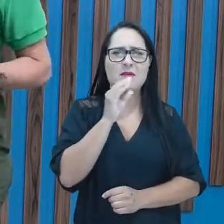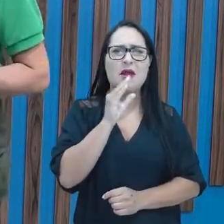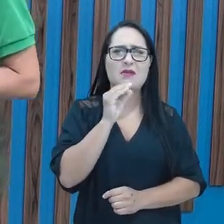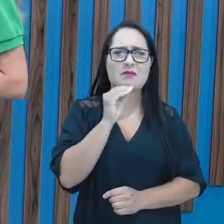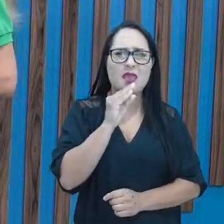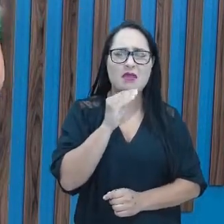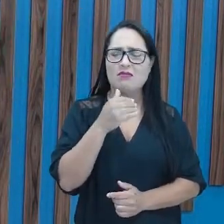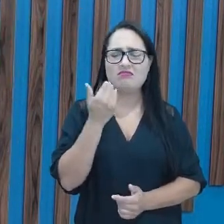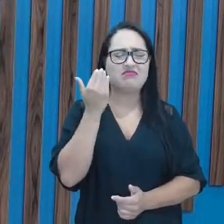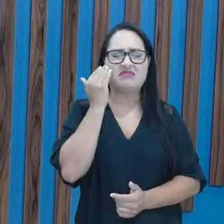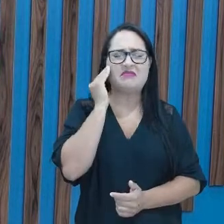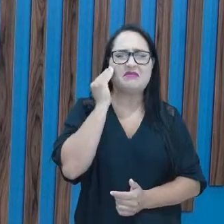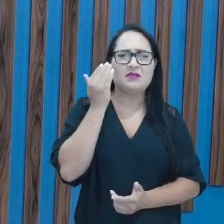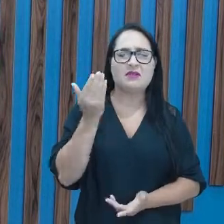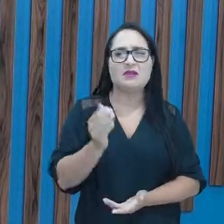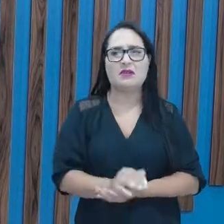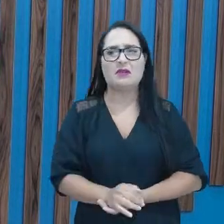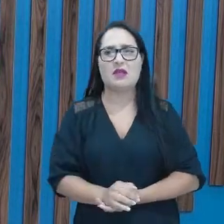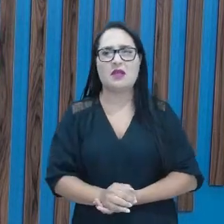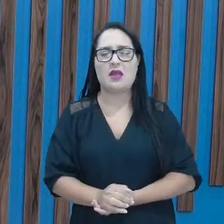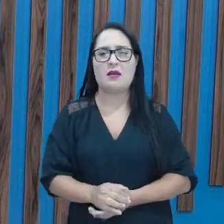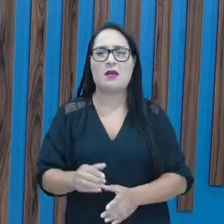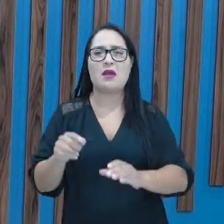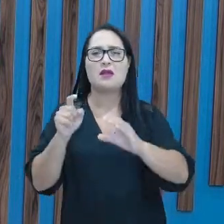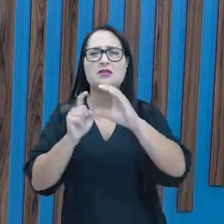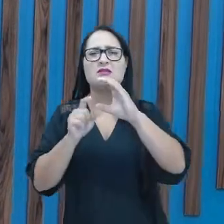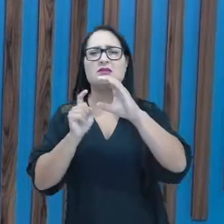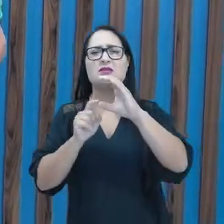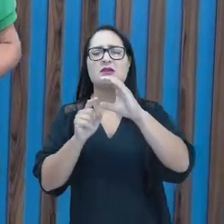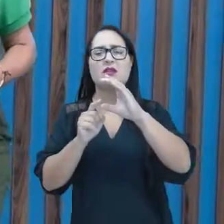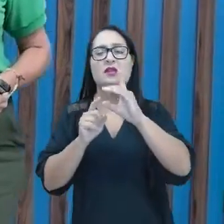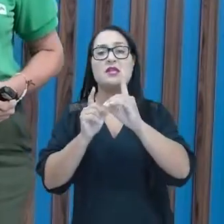E o som da consoante D? Como é?